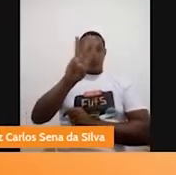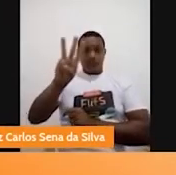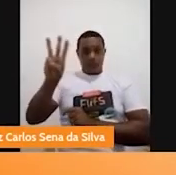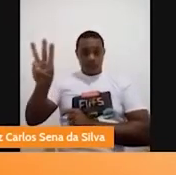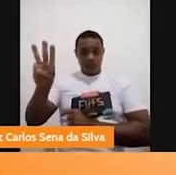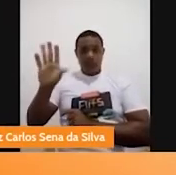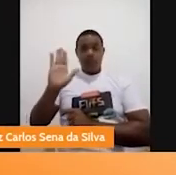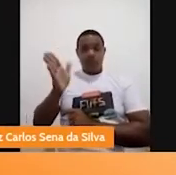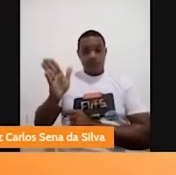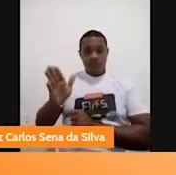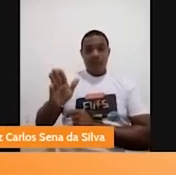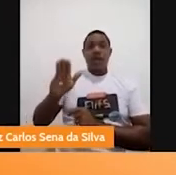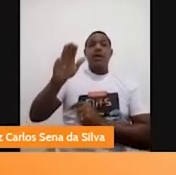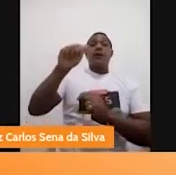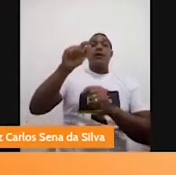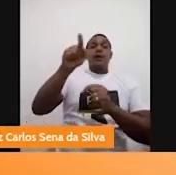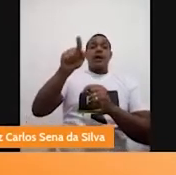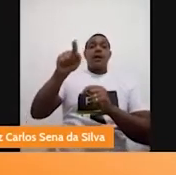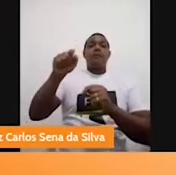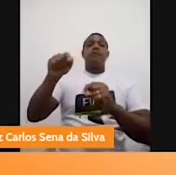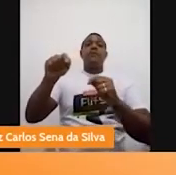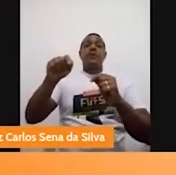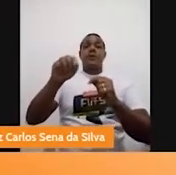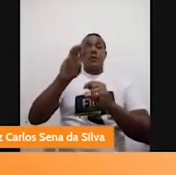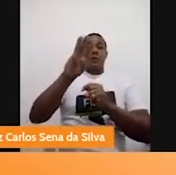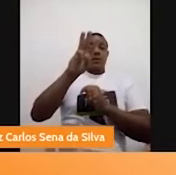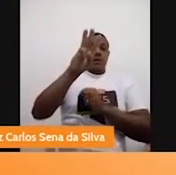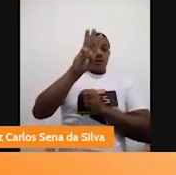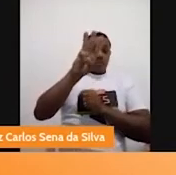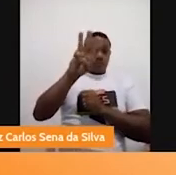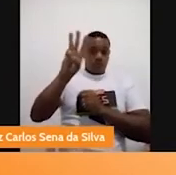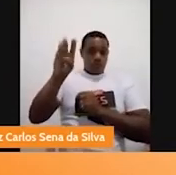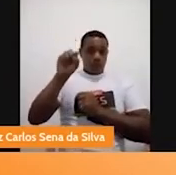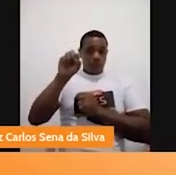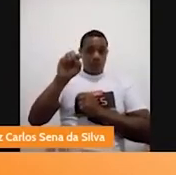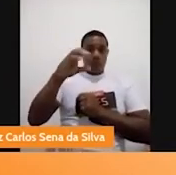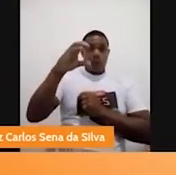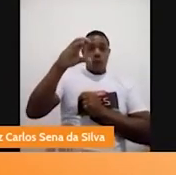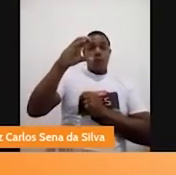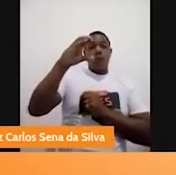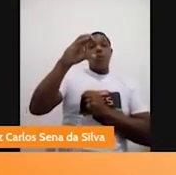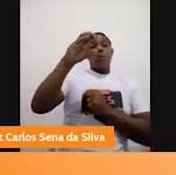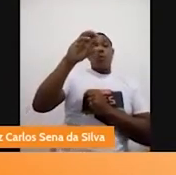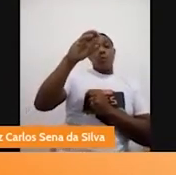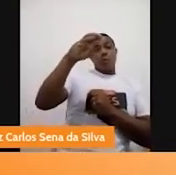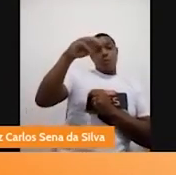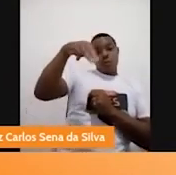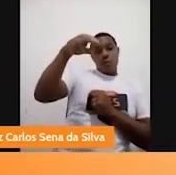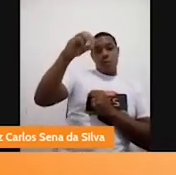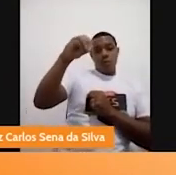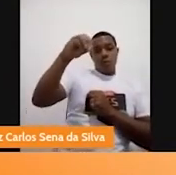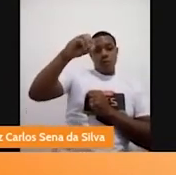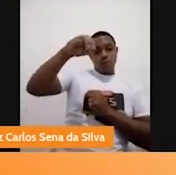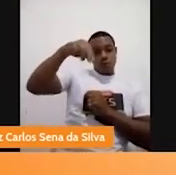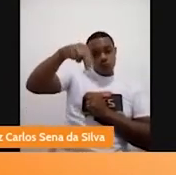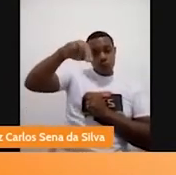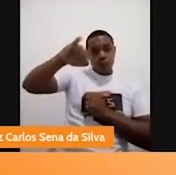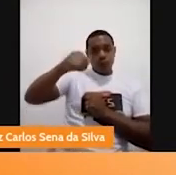mojubareditora.com.br. Todos eles. Toda a coleção, todo o catálogo dos livros está lá disponível.